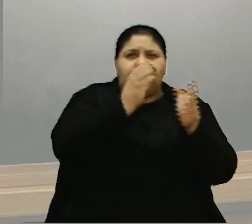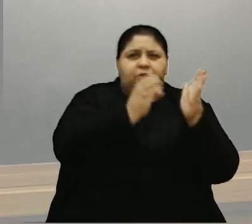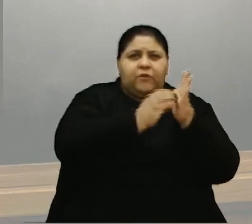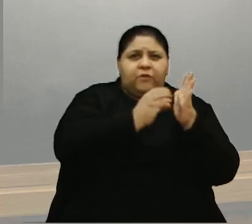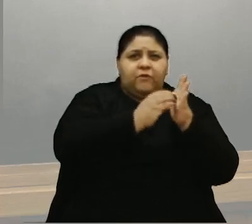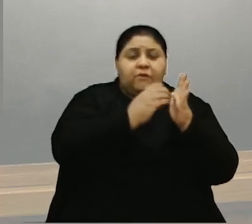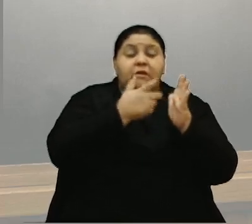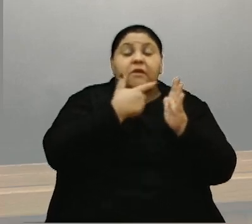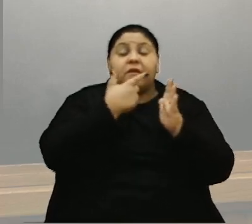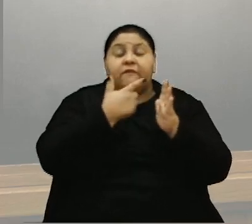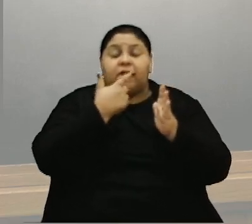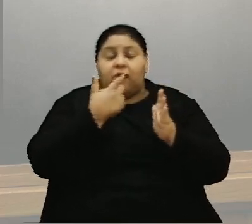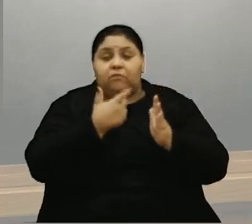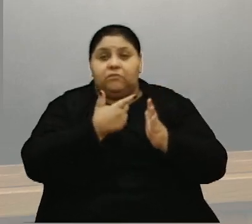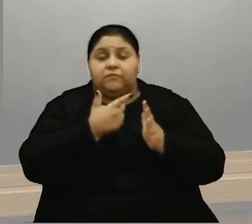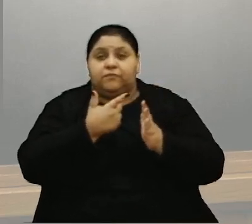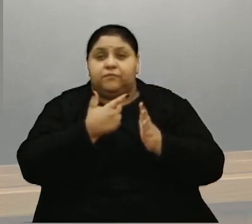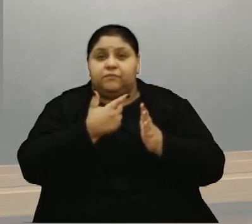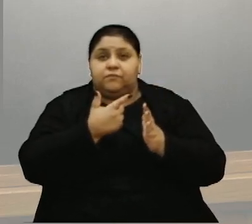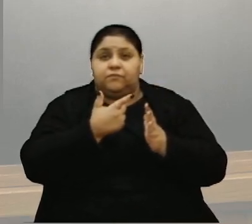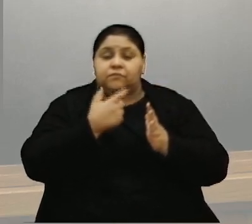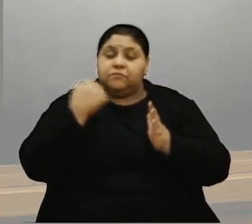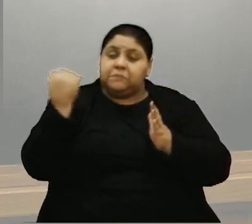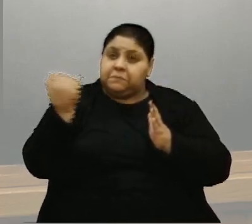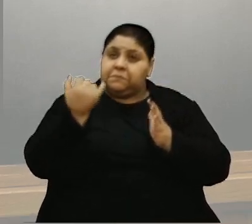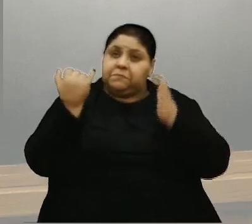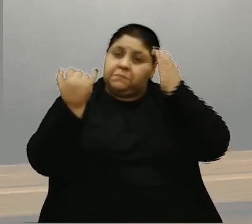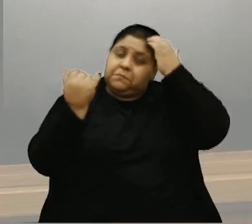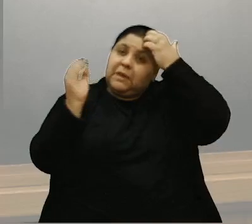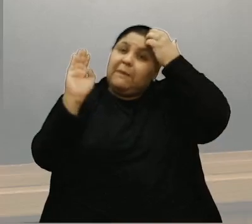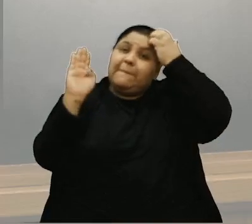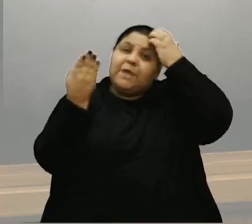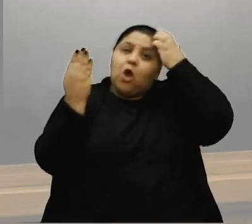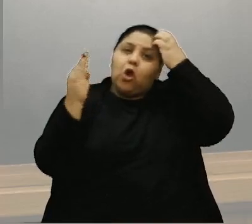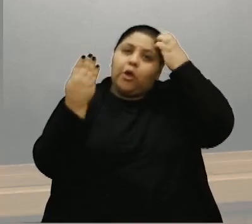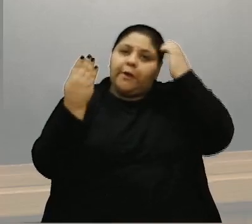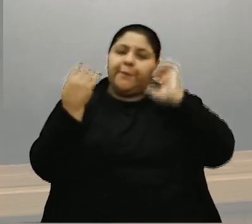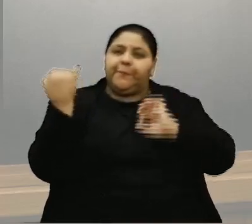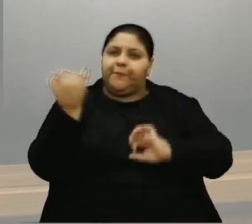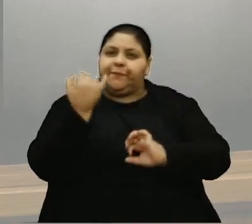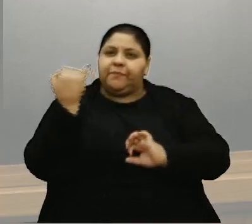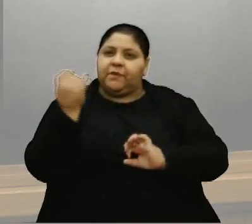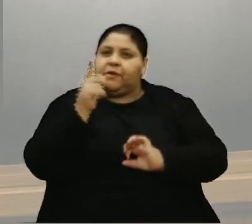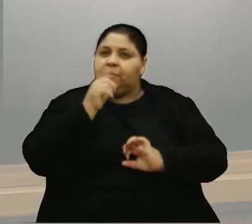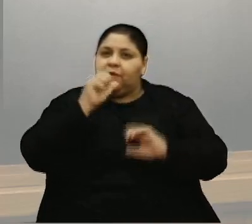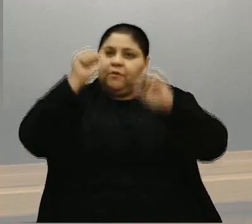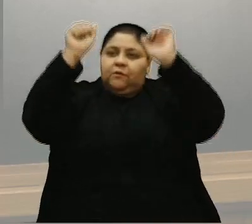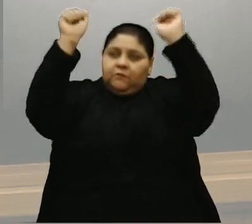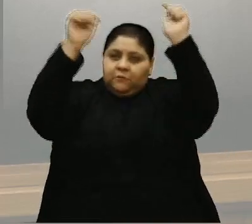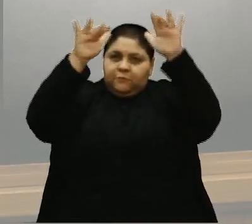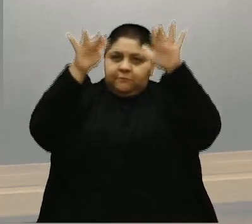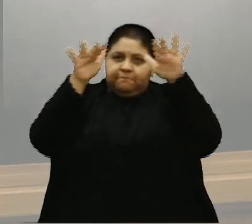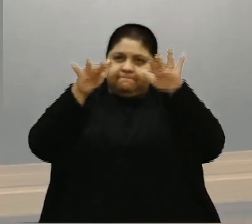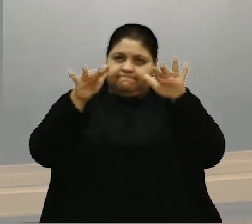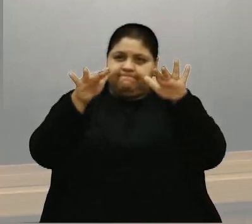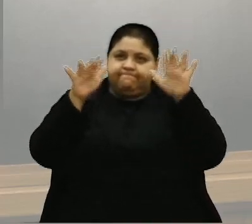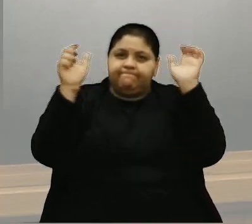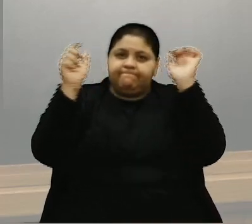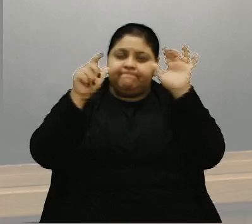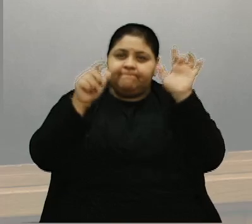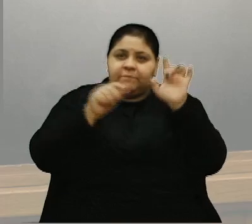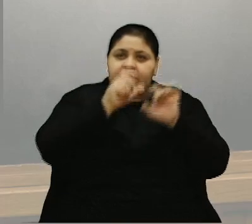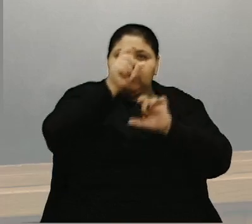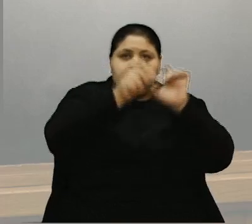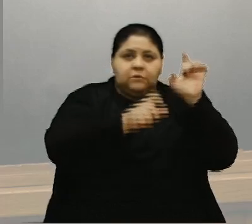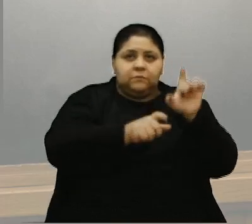muito bem sobre a importância quando ia vir a chuva no final de semana para as pessoas irem para um